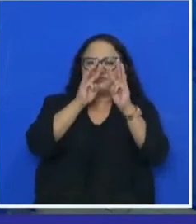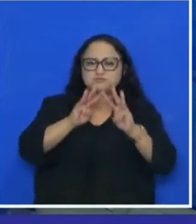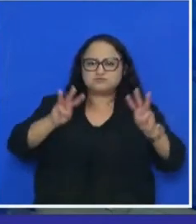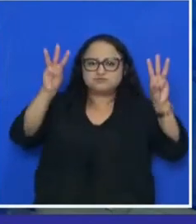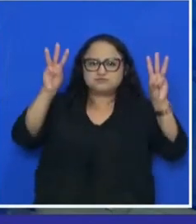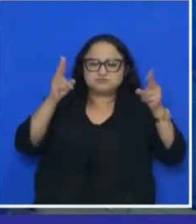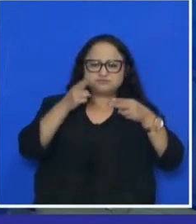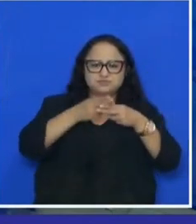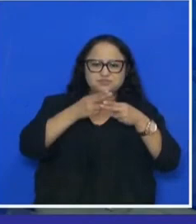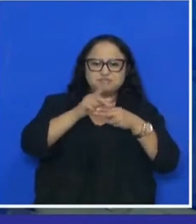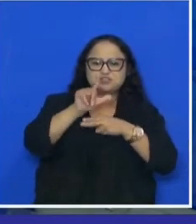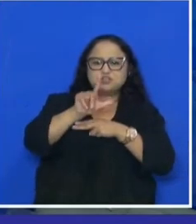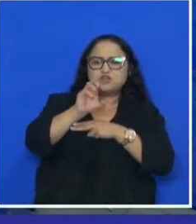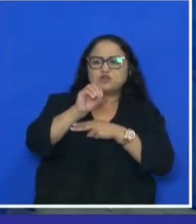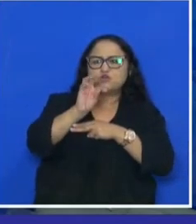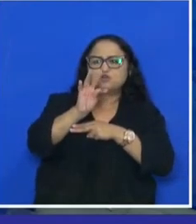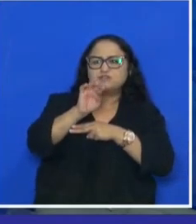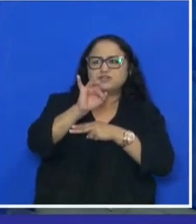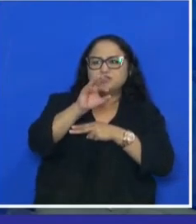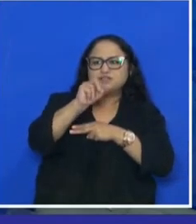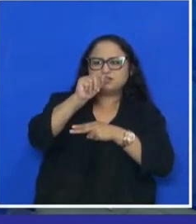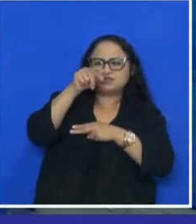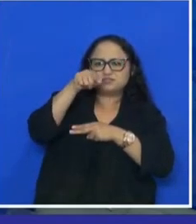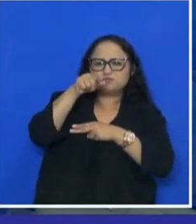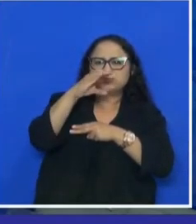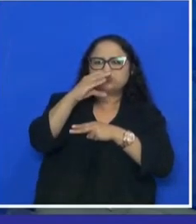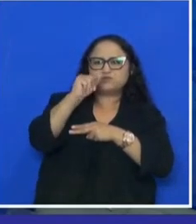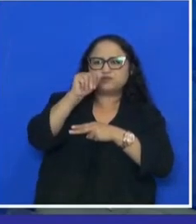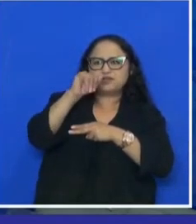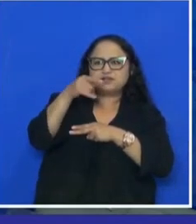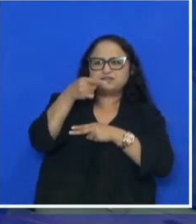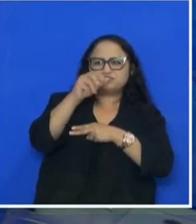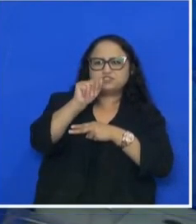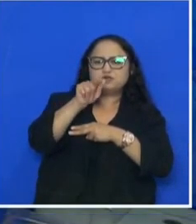página da Caixa, loterias.caixa.gov.br.